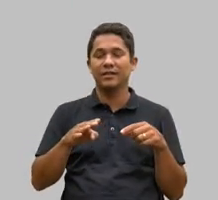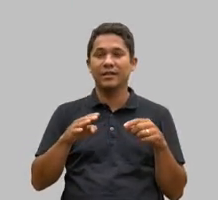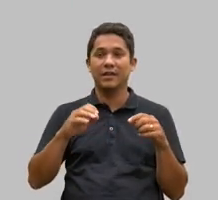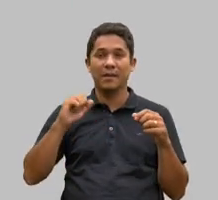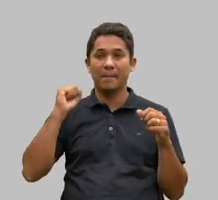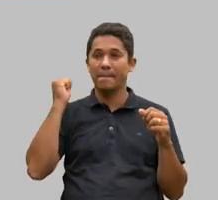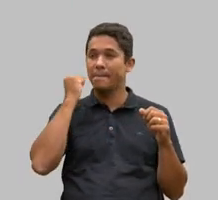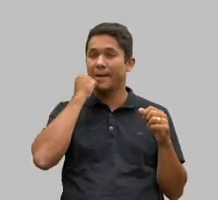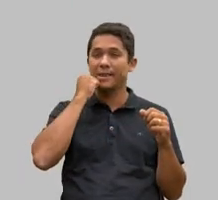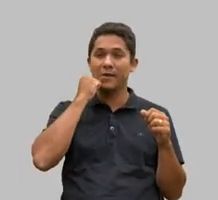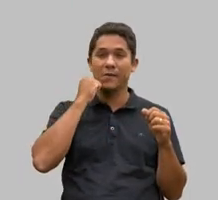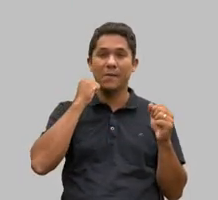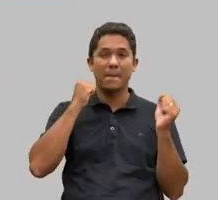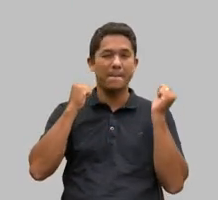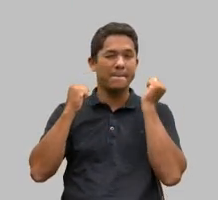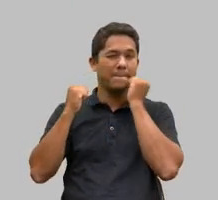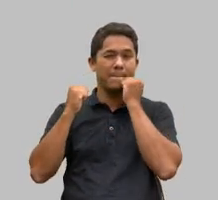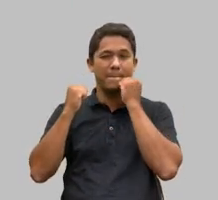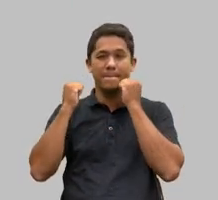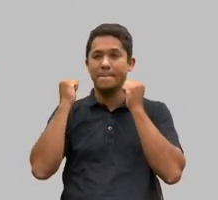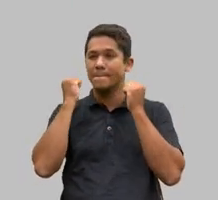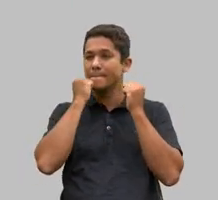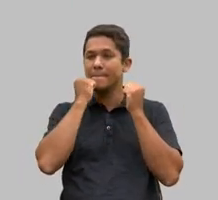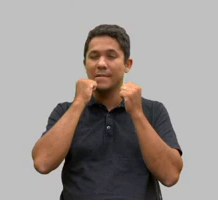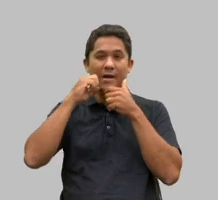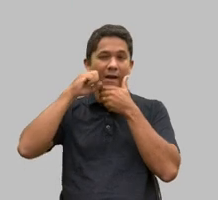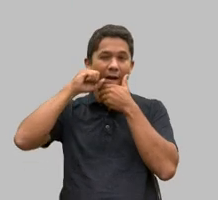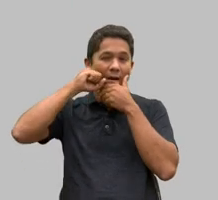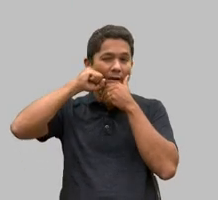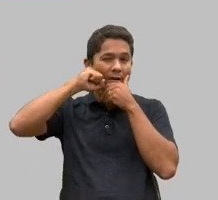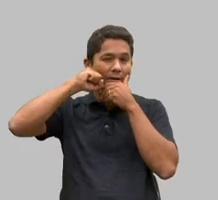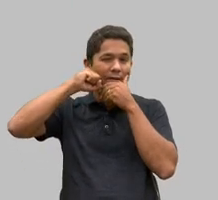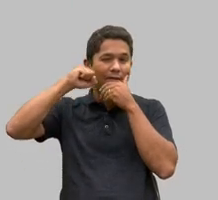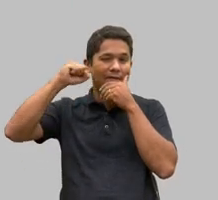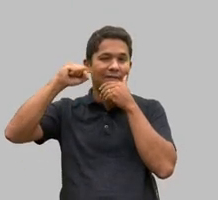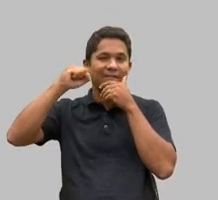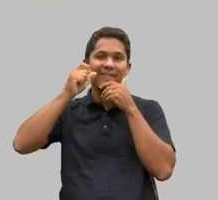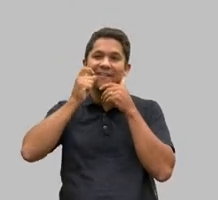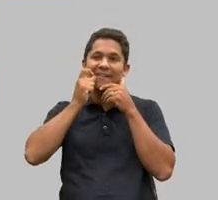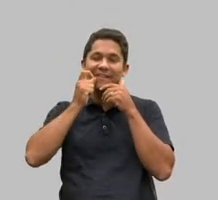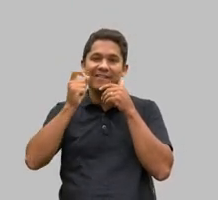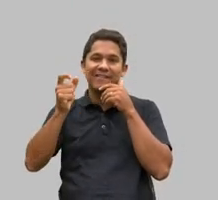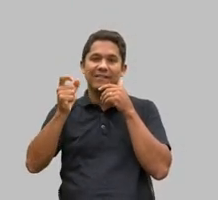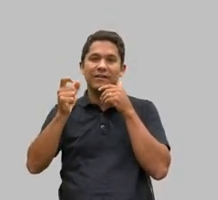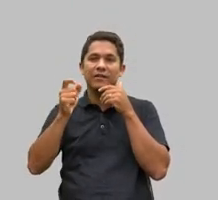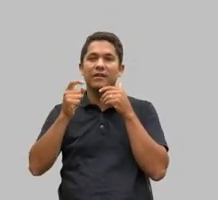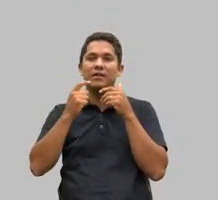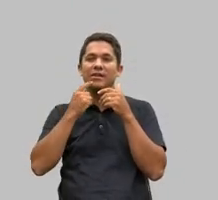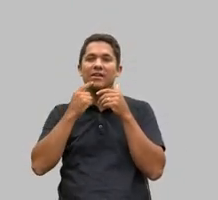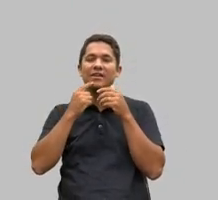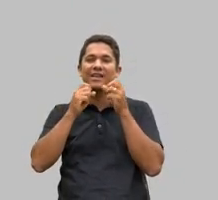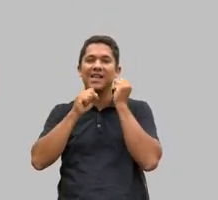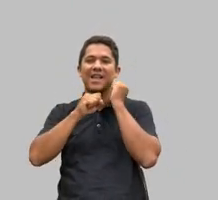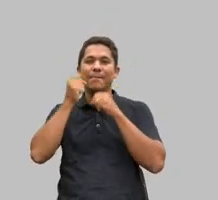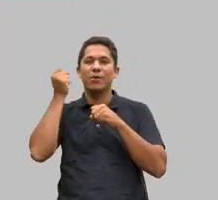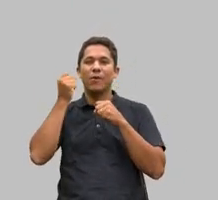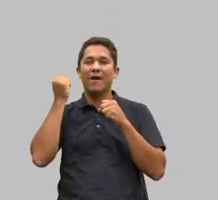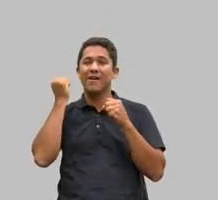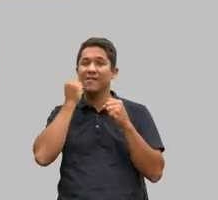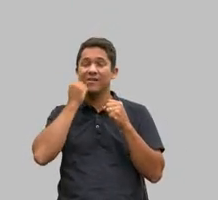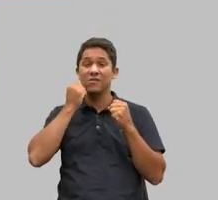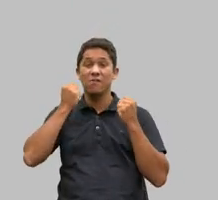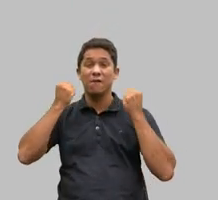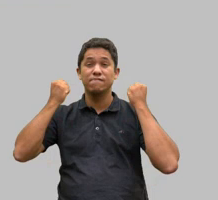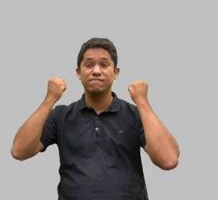ele se bateu tanto para conseguir arrancar o dente que ele fez duas fraturas de mandíbula menino grande forte